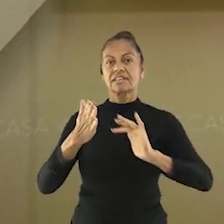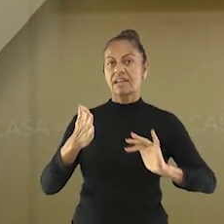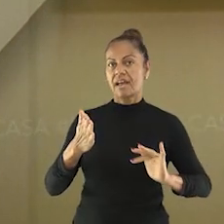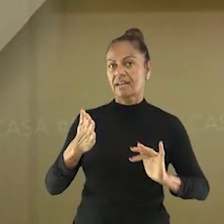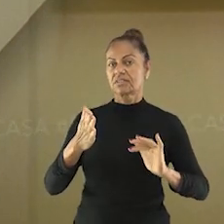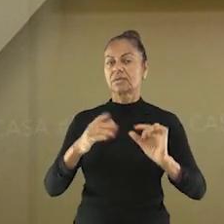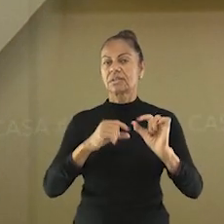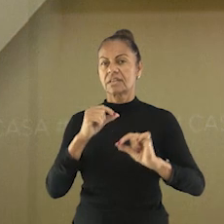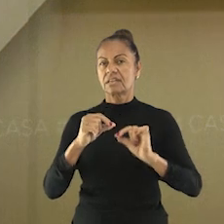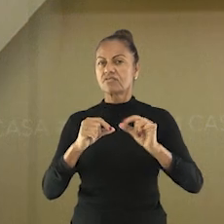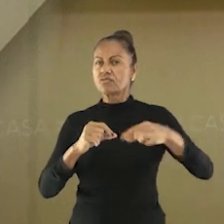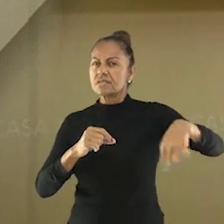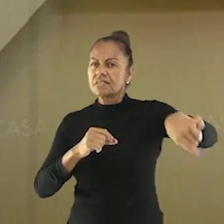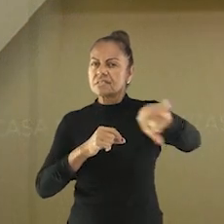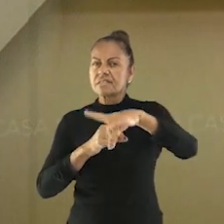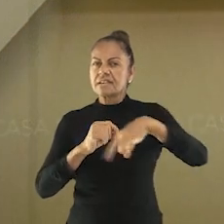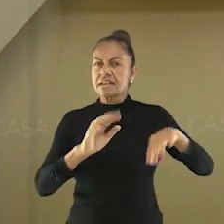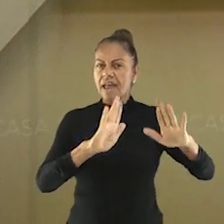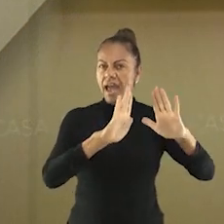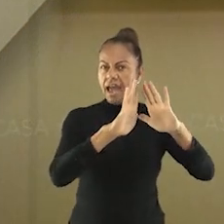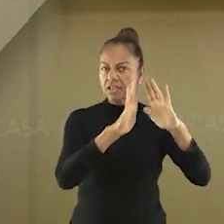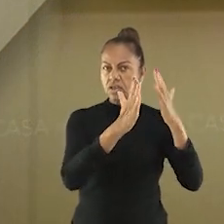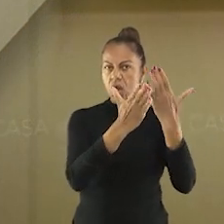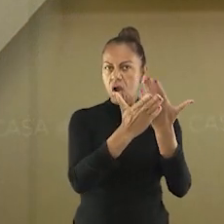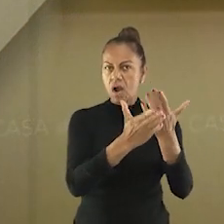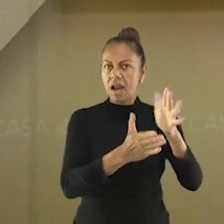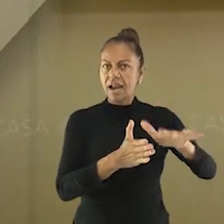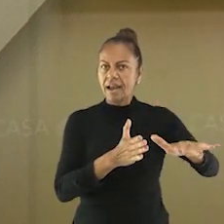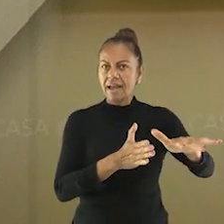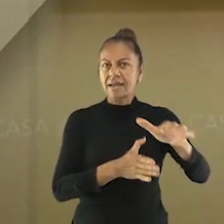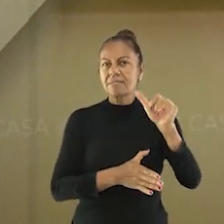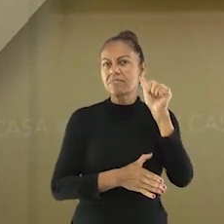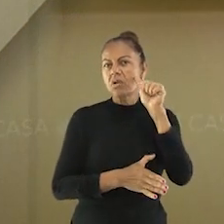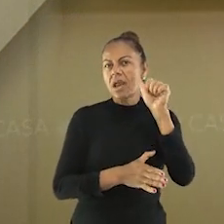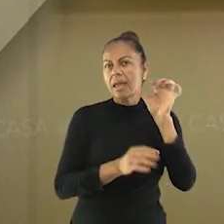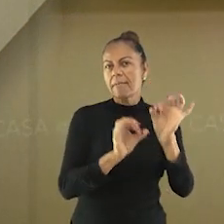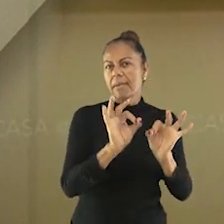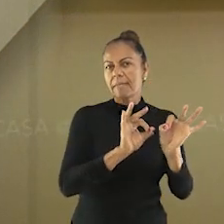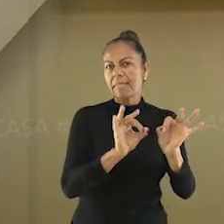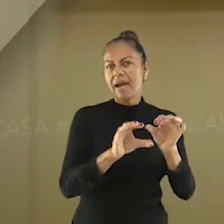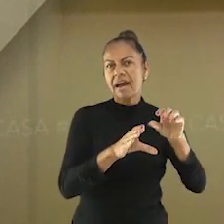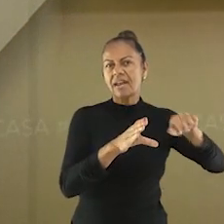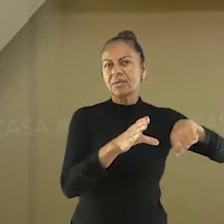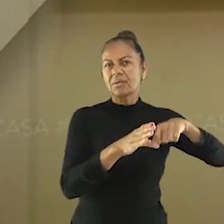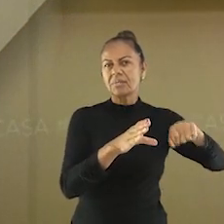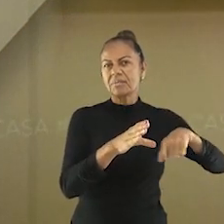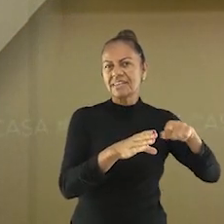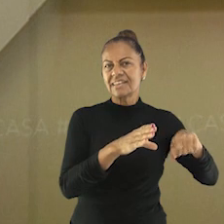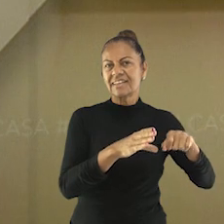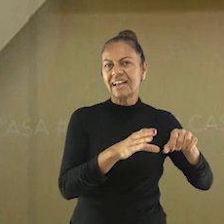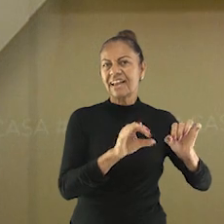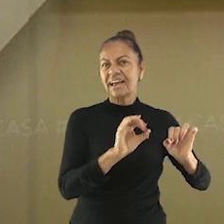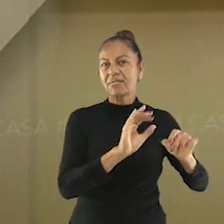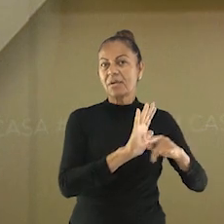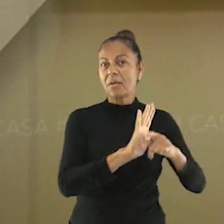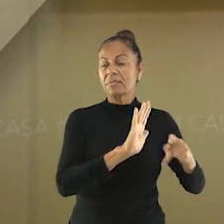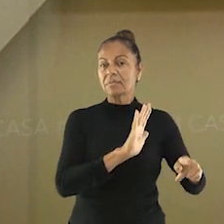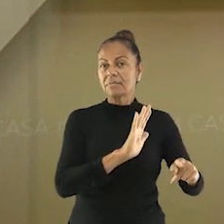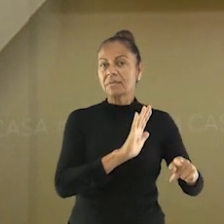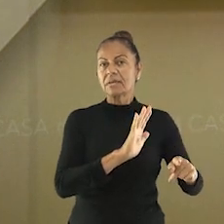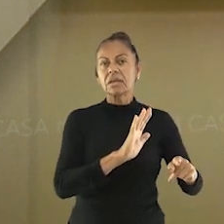merendeira de sua escola e responda. Como se evita um caso de alergia e intolerância alimentar com a merenda escolar?